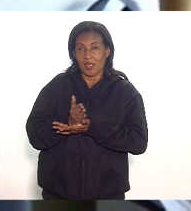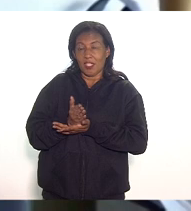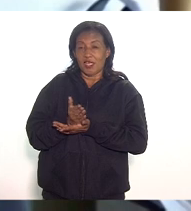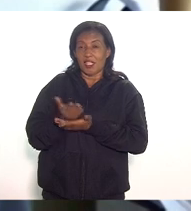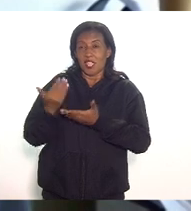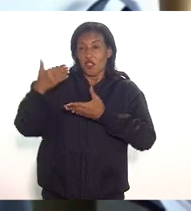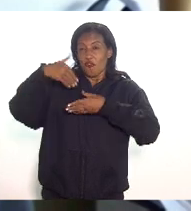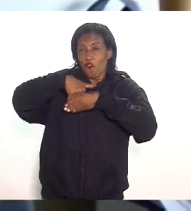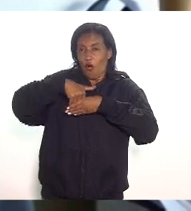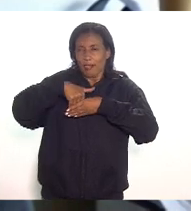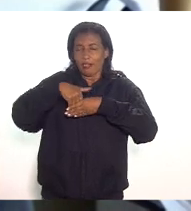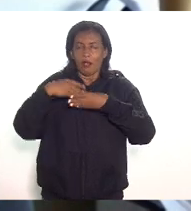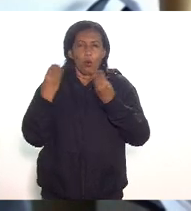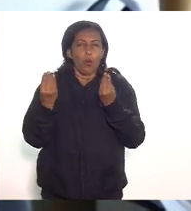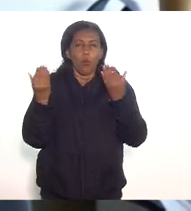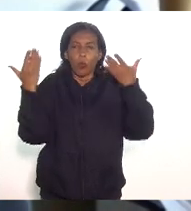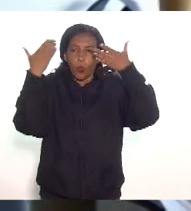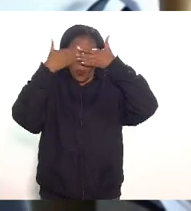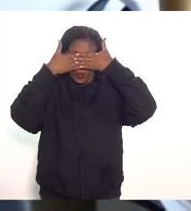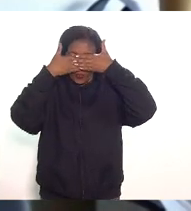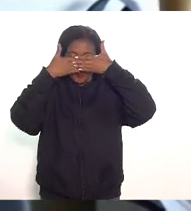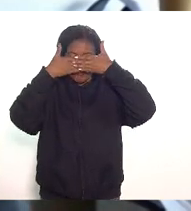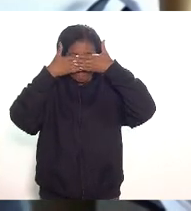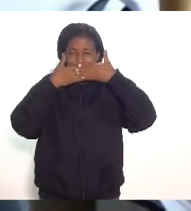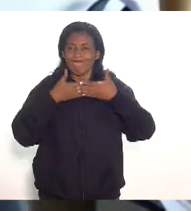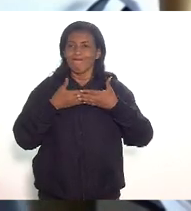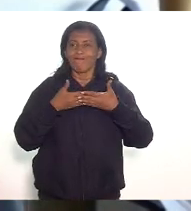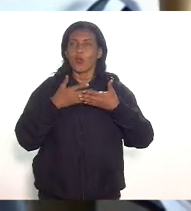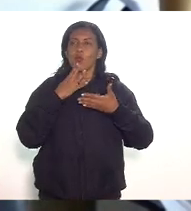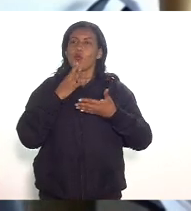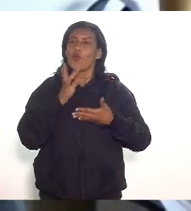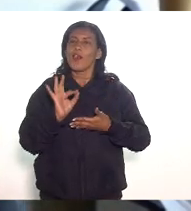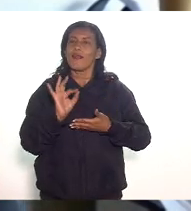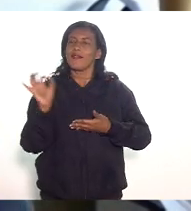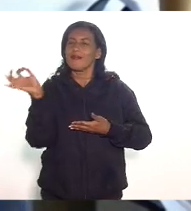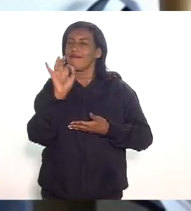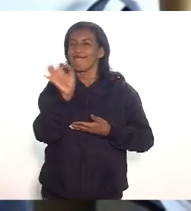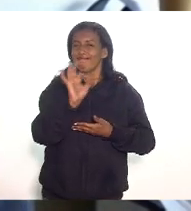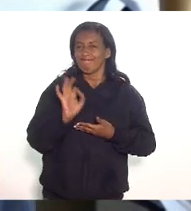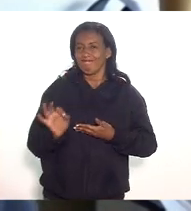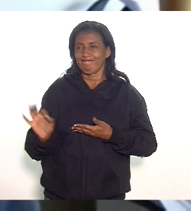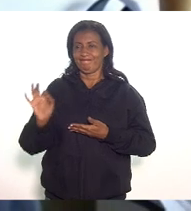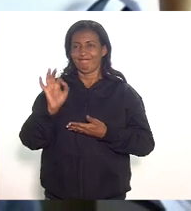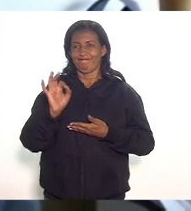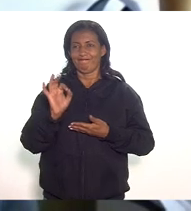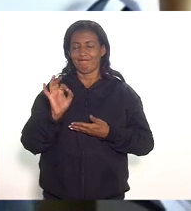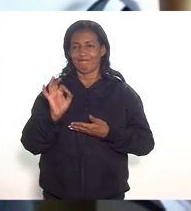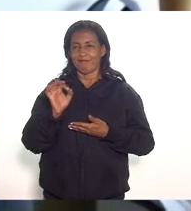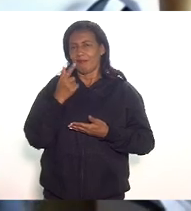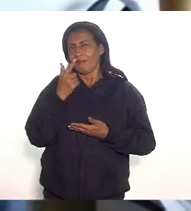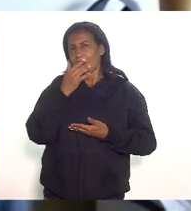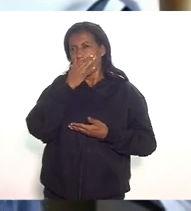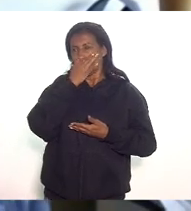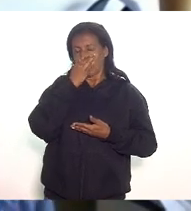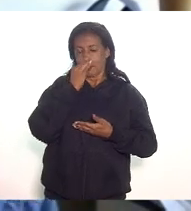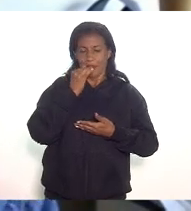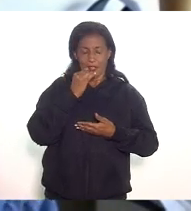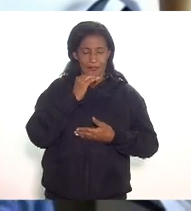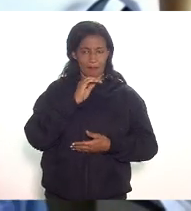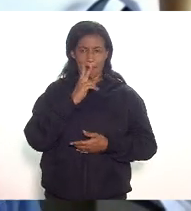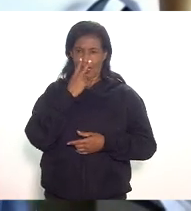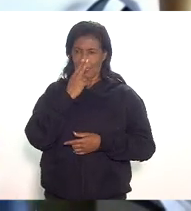escuro mas claro qualquer benefício fiscal interessado vai dizer vai gerar emprego e vai gerar renda